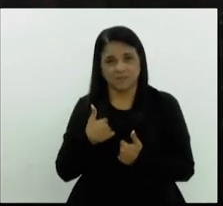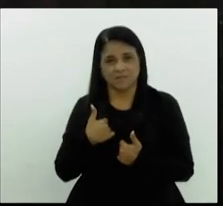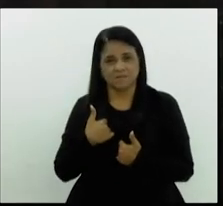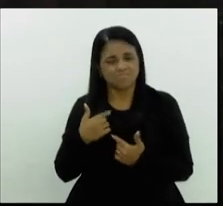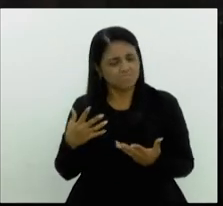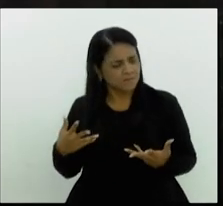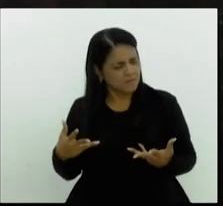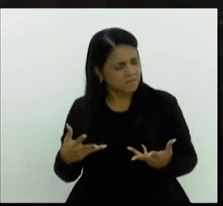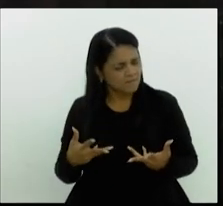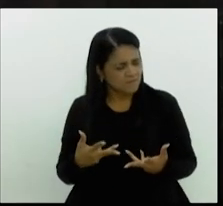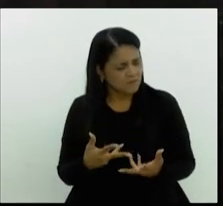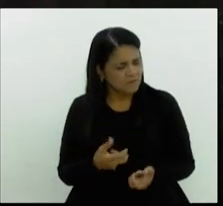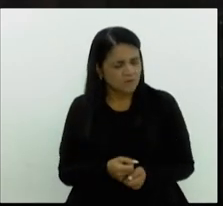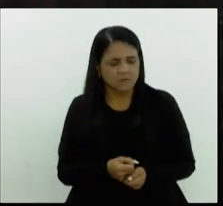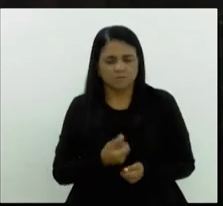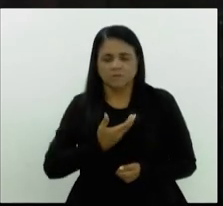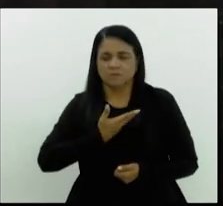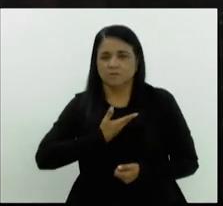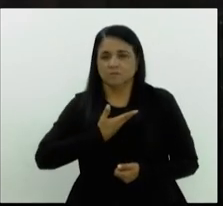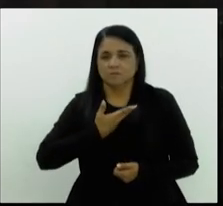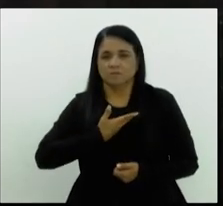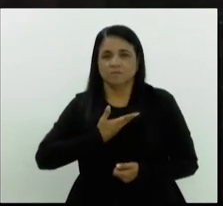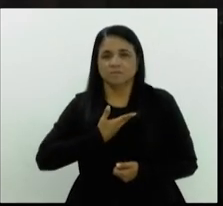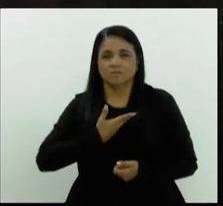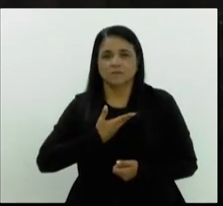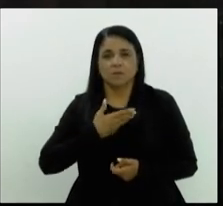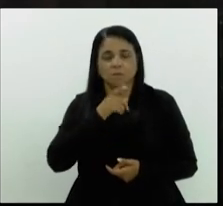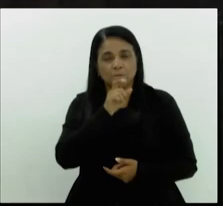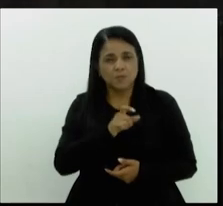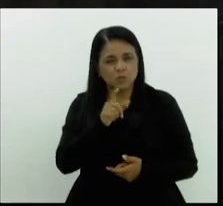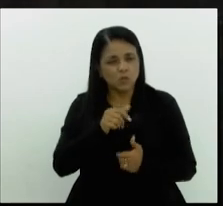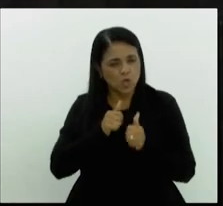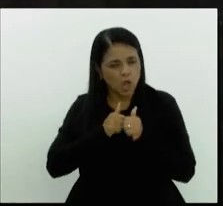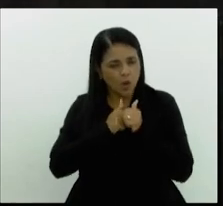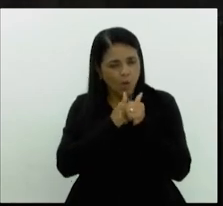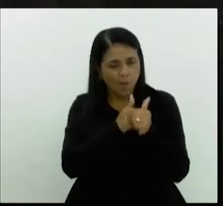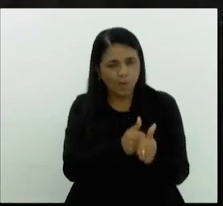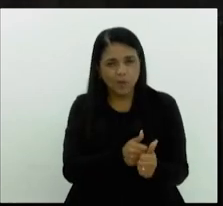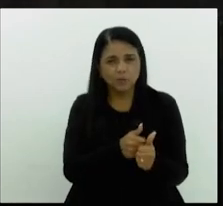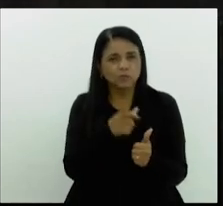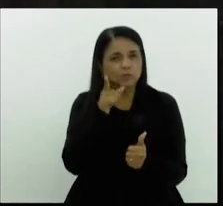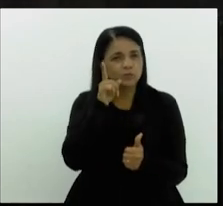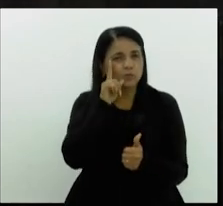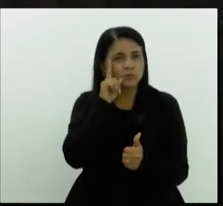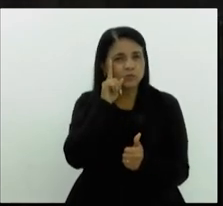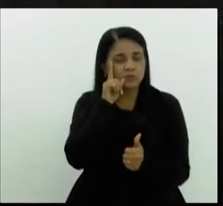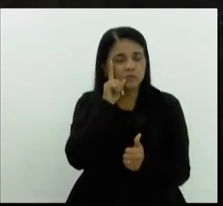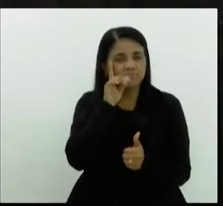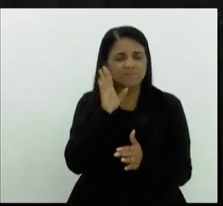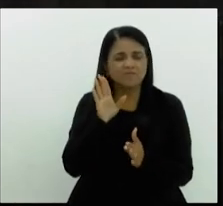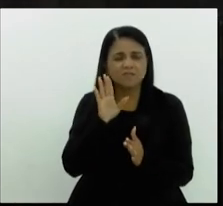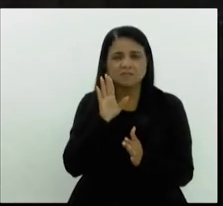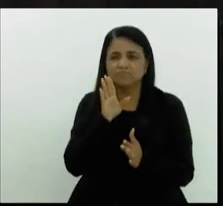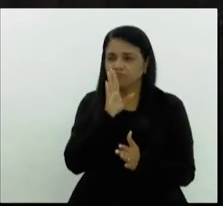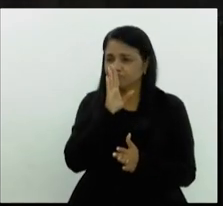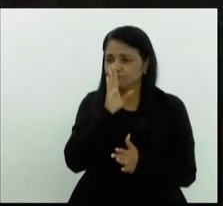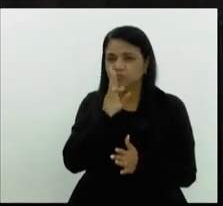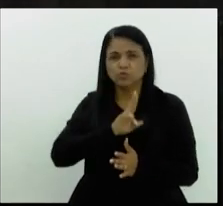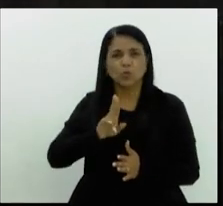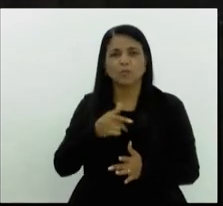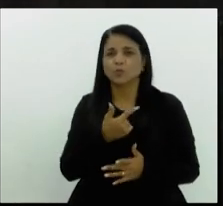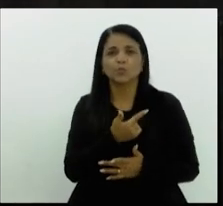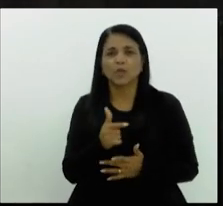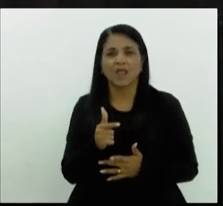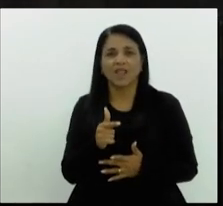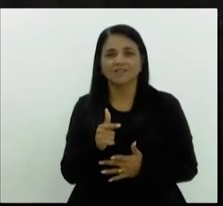maravilhosas, essas pessoas que nos acompanham no dia a dia, às vezes anonimamente. E,